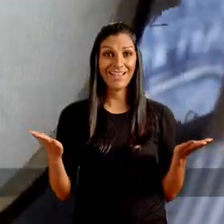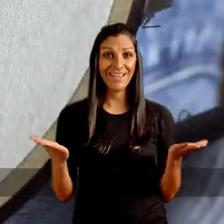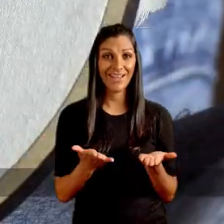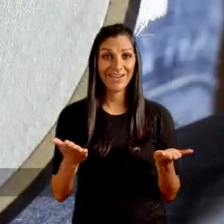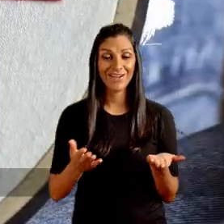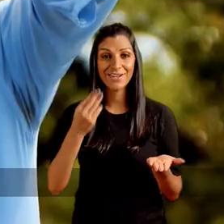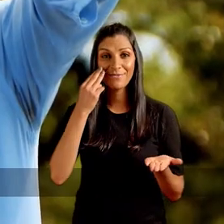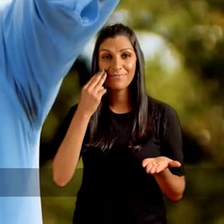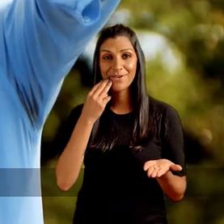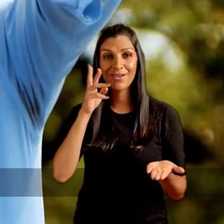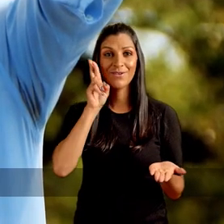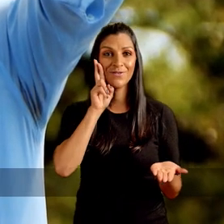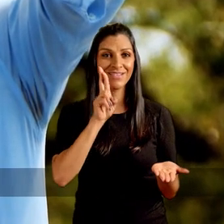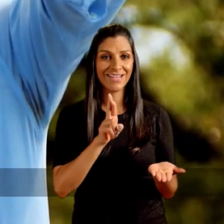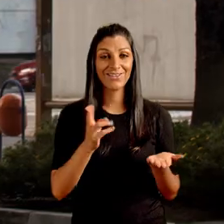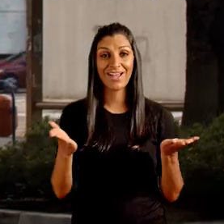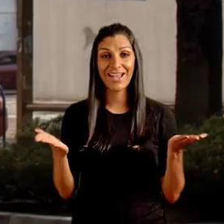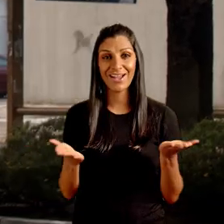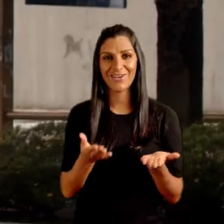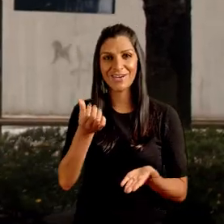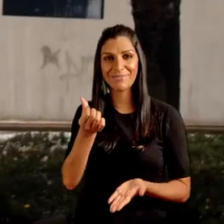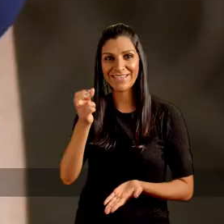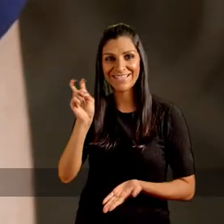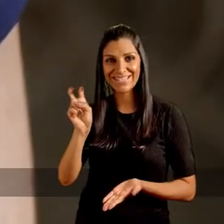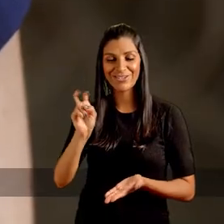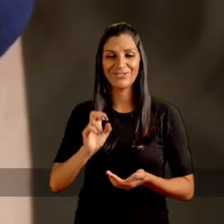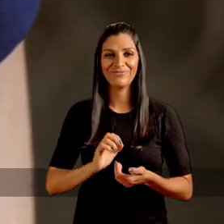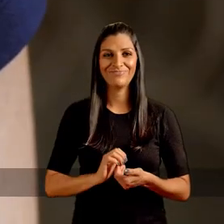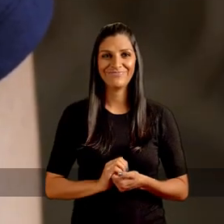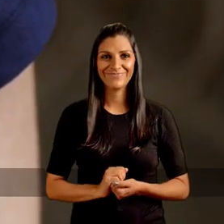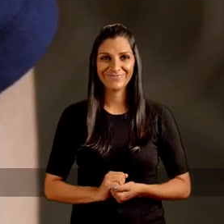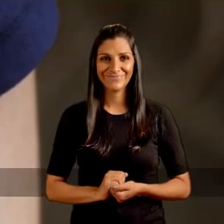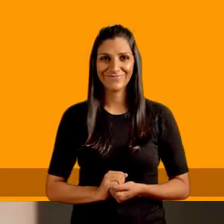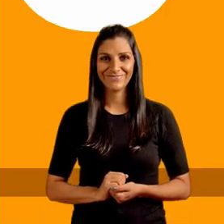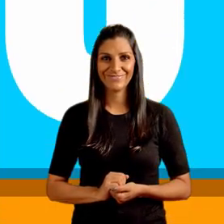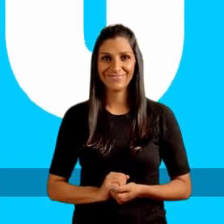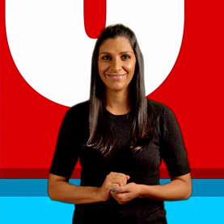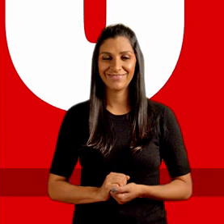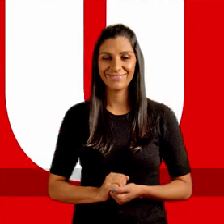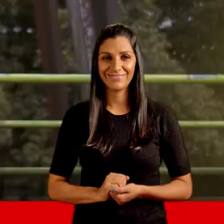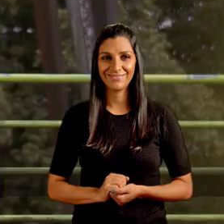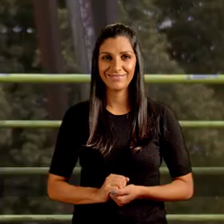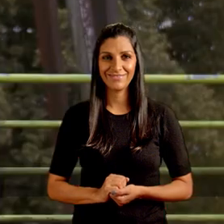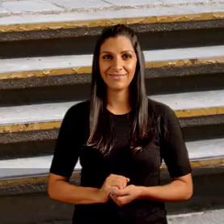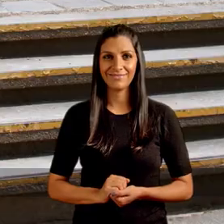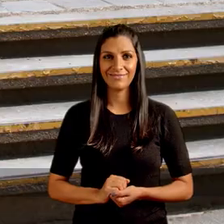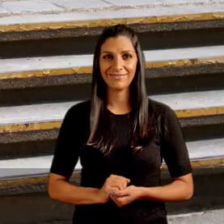Agora é Manu e Rosseto. Agora é 65. Manu!